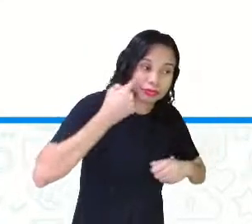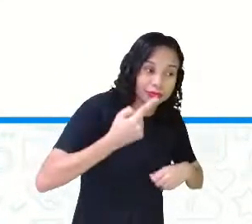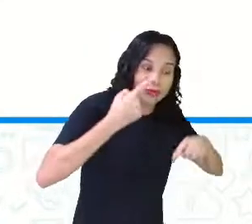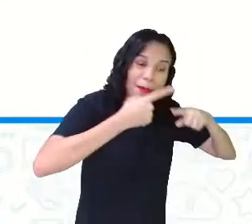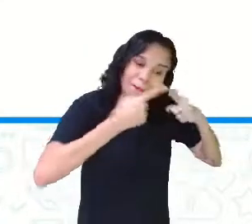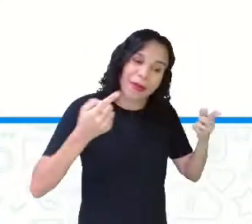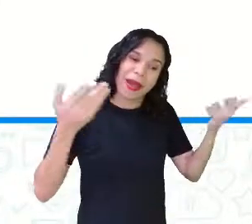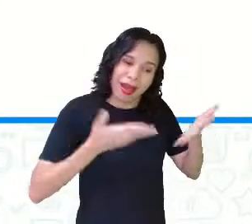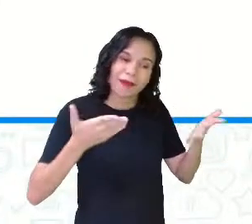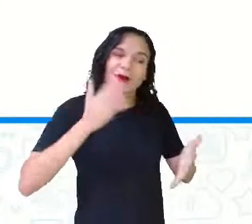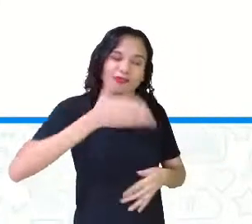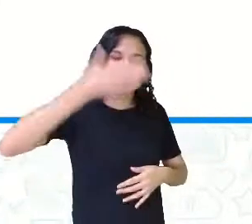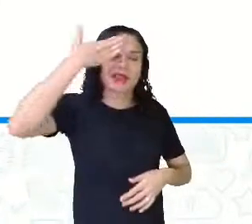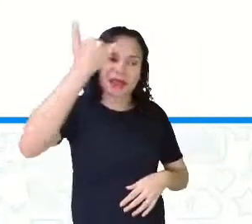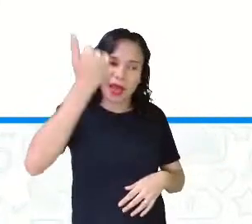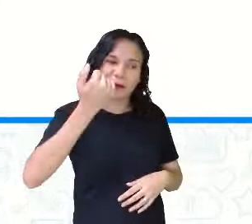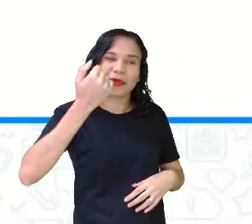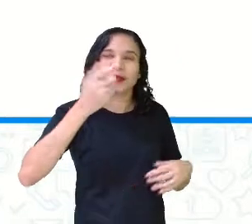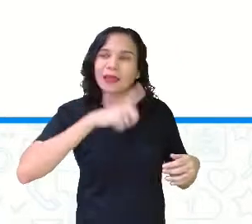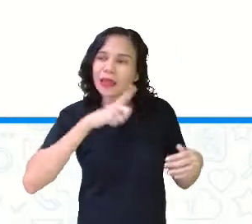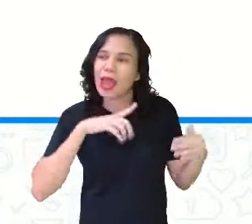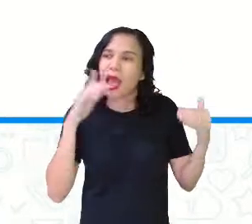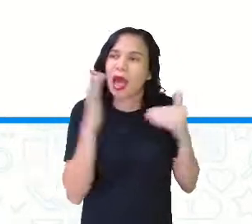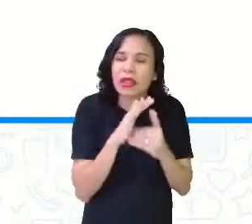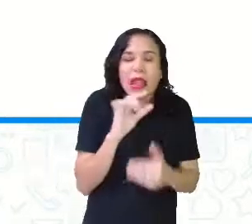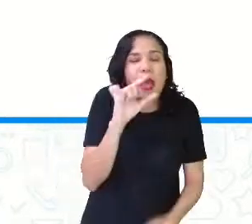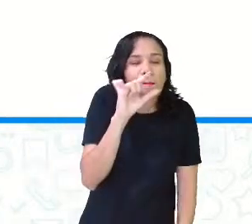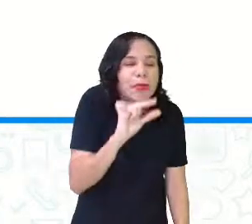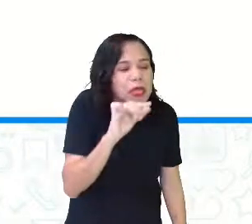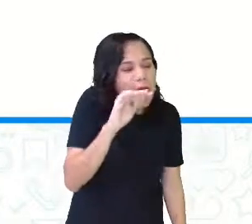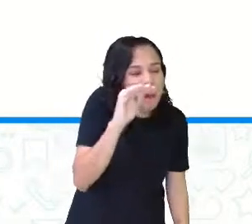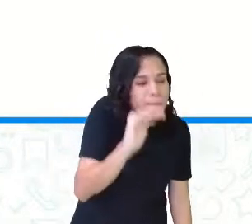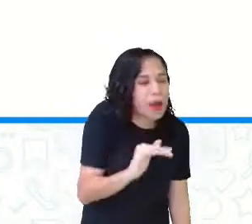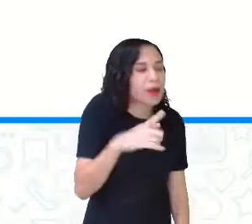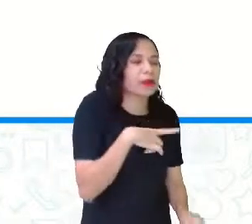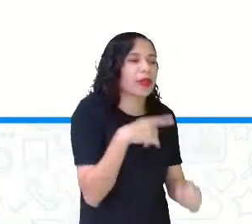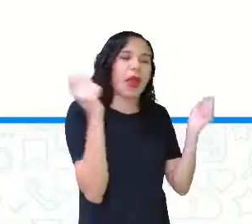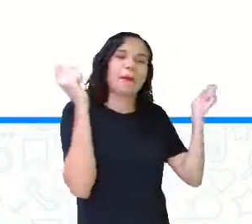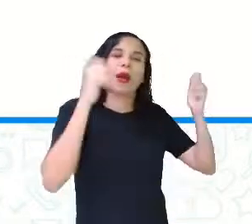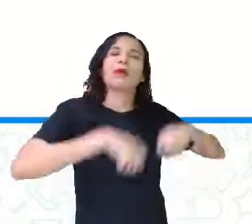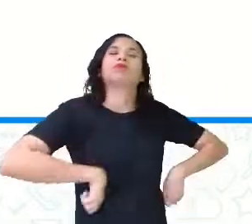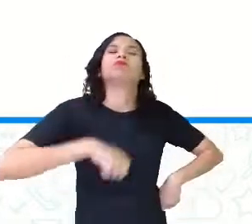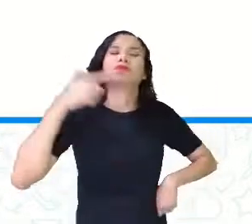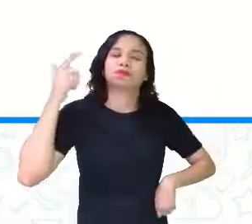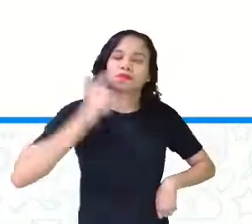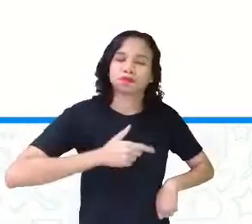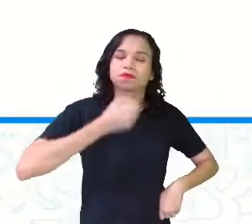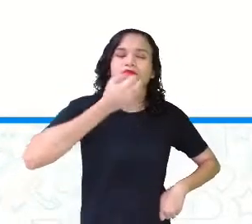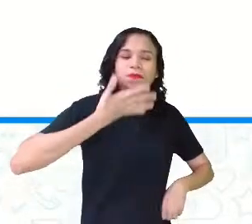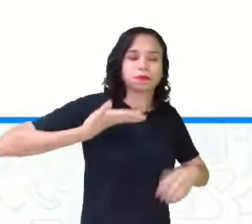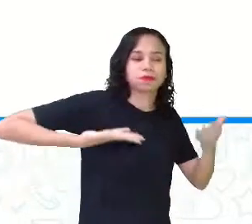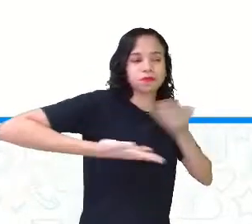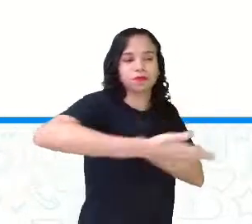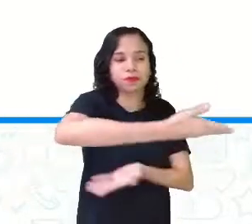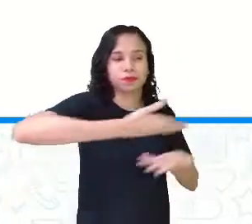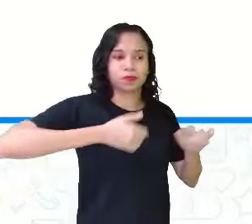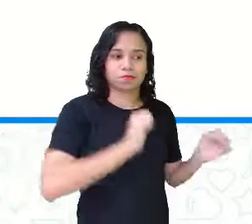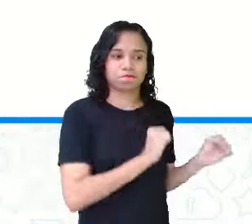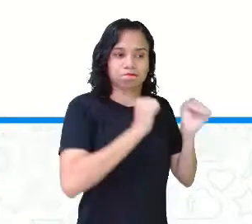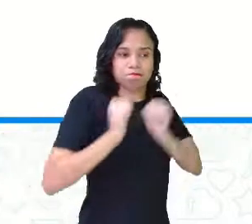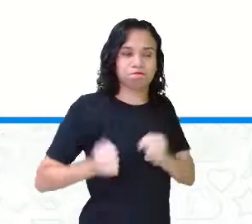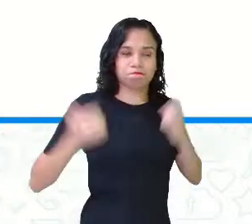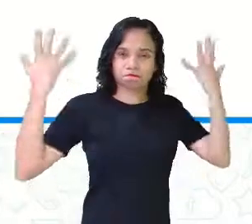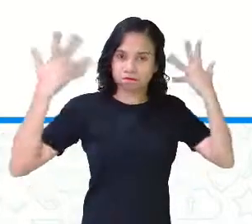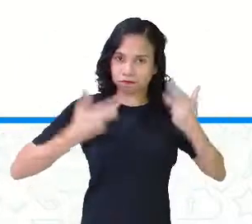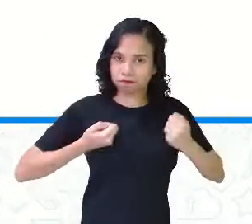Mas agora sabe que mesmo um pequeno rato é capaz de retribuir um favor a um poderoso